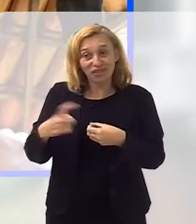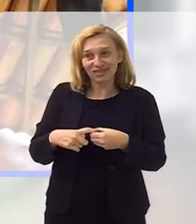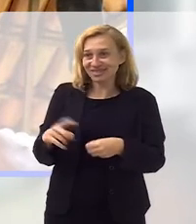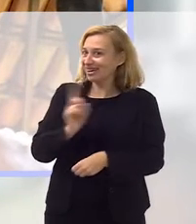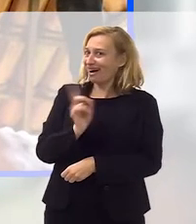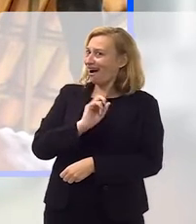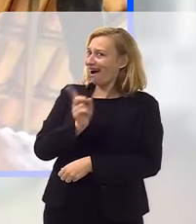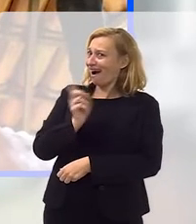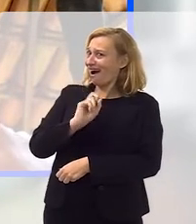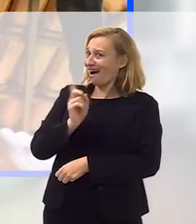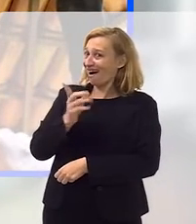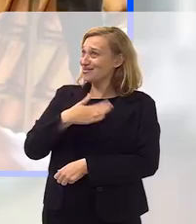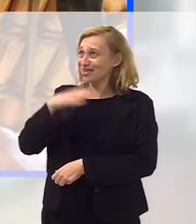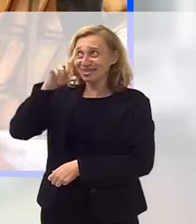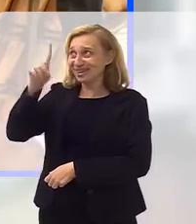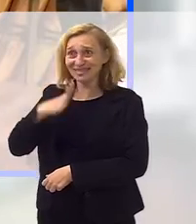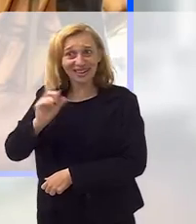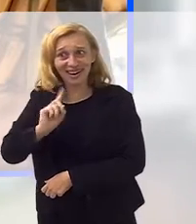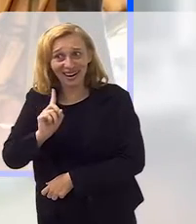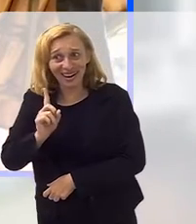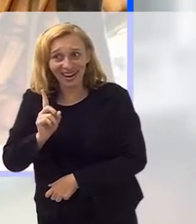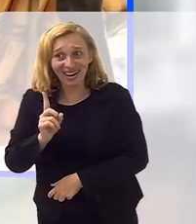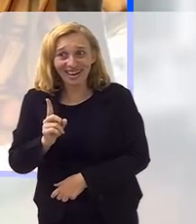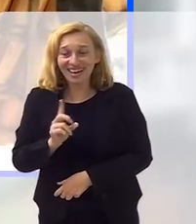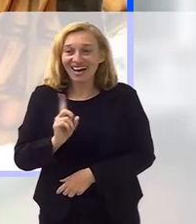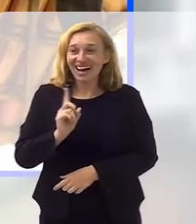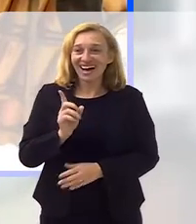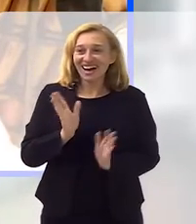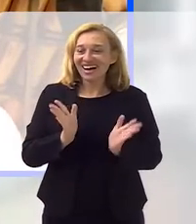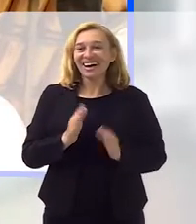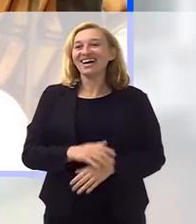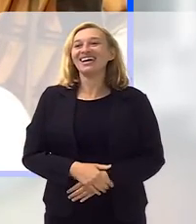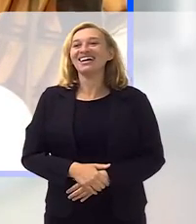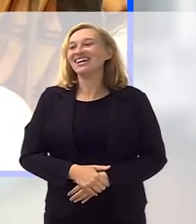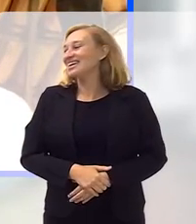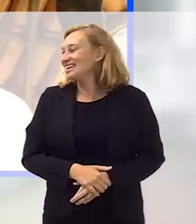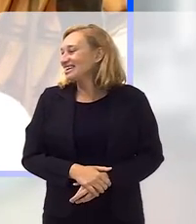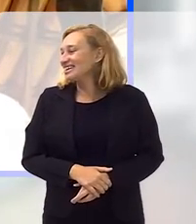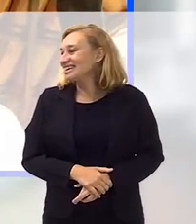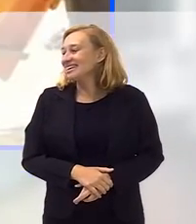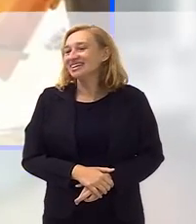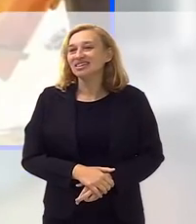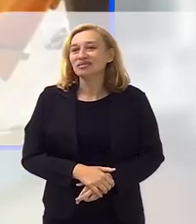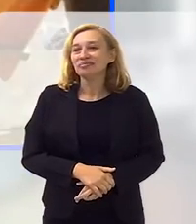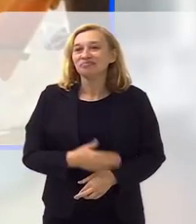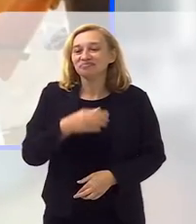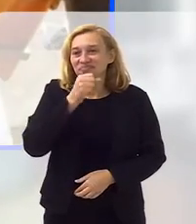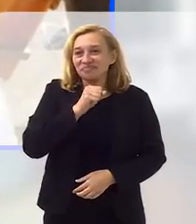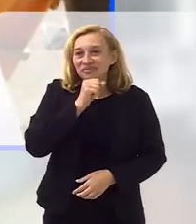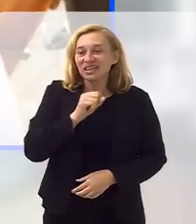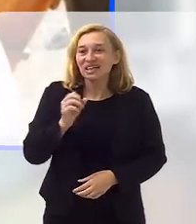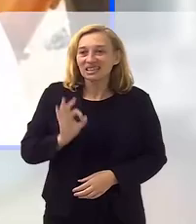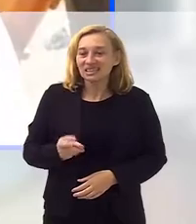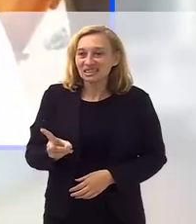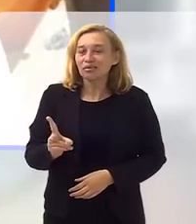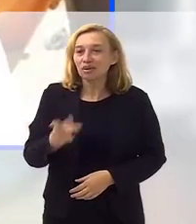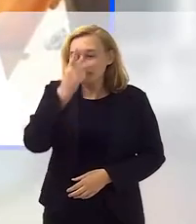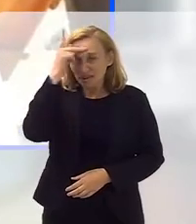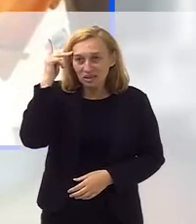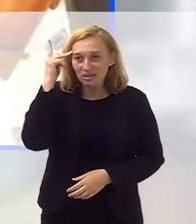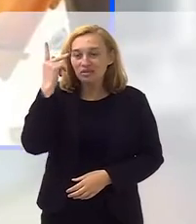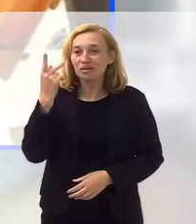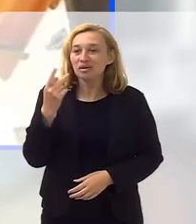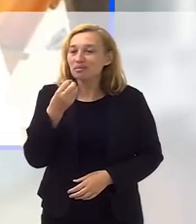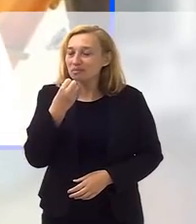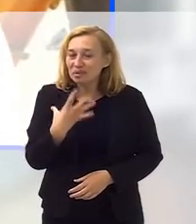volta. Ah, não, pelo amor de Deus, nunca mais, agora só quando eu sair desse plano, né, e é isso aí, a minha avó sempre foi essa pessoa